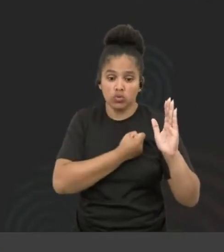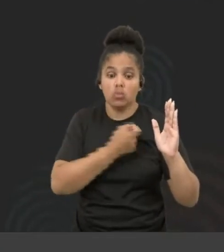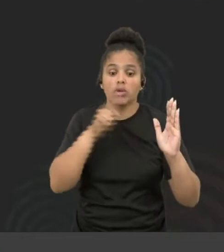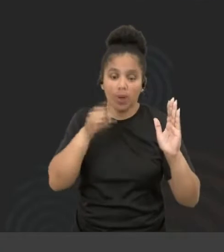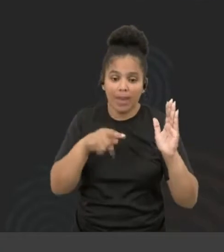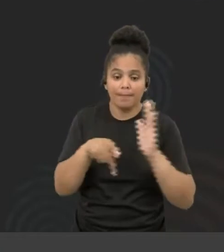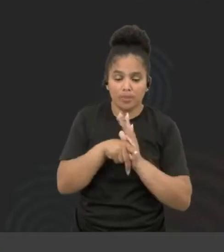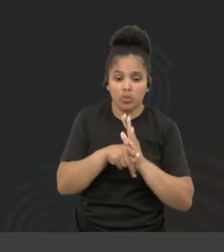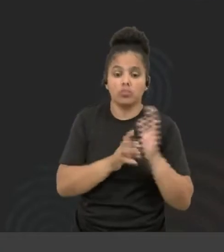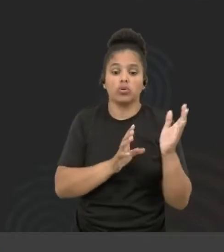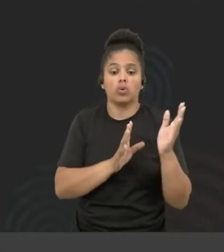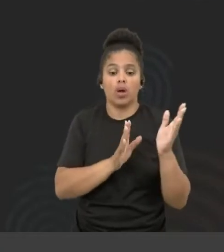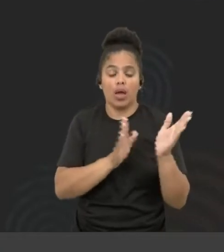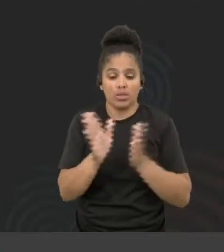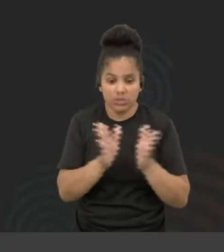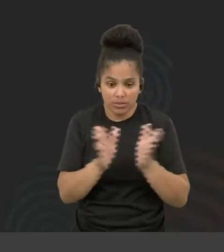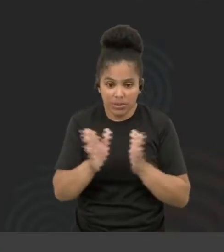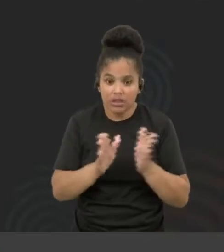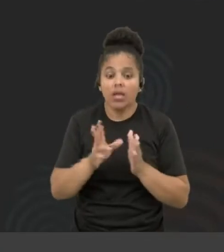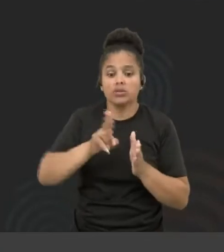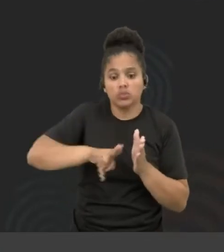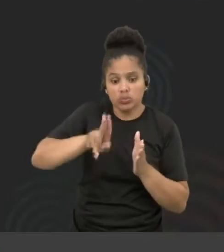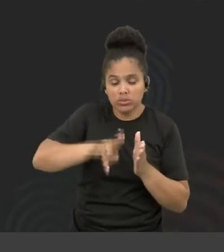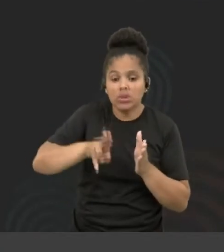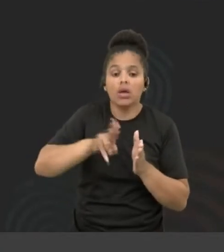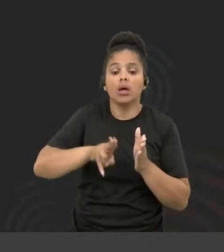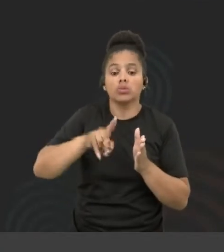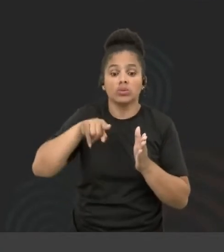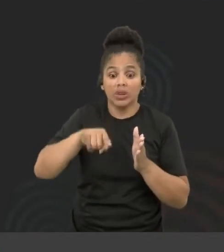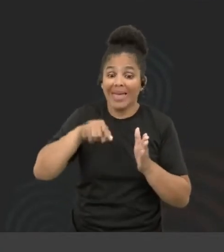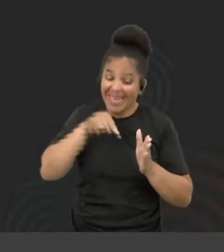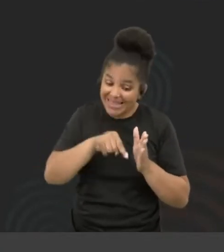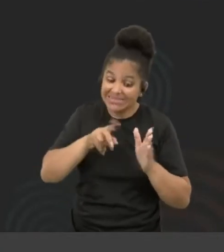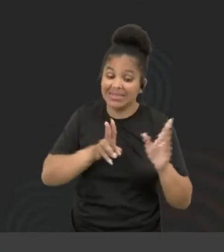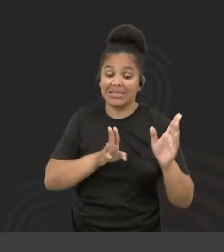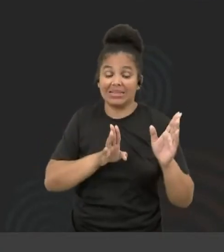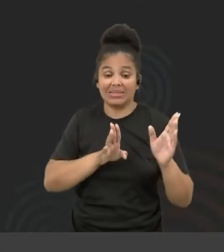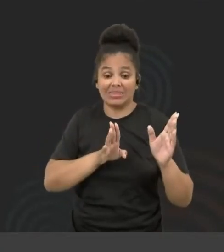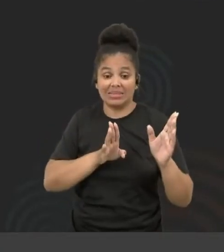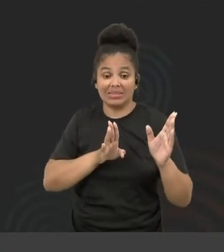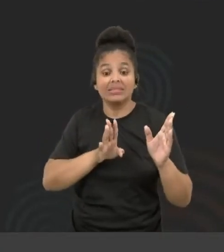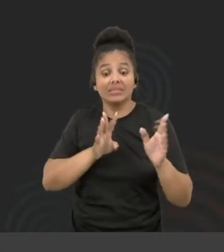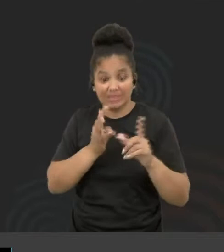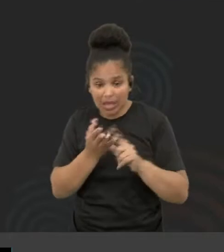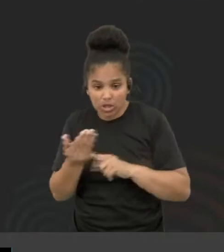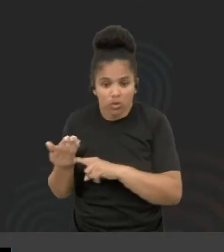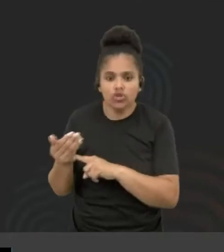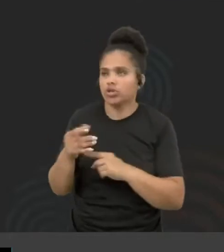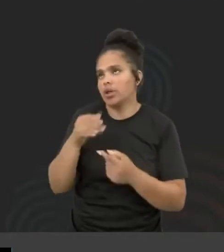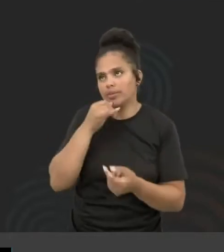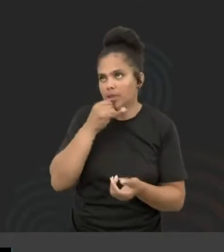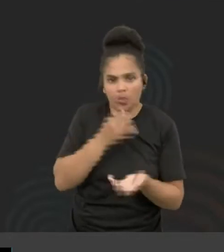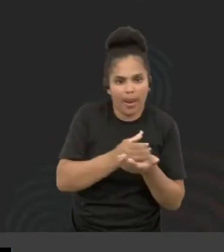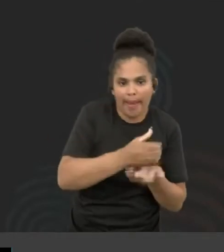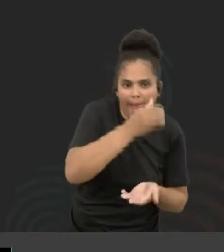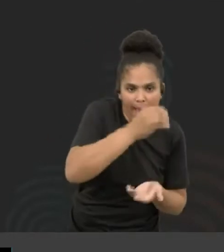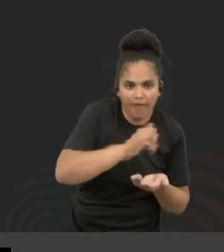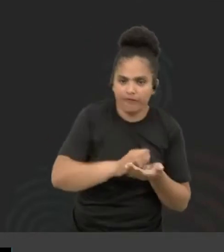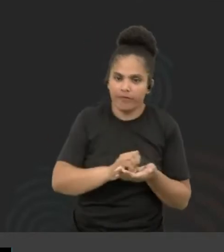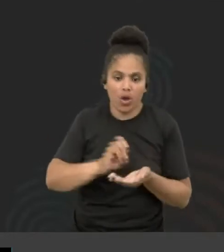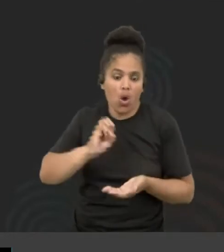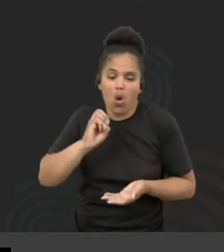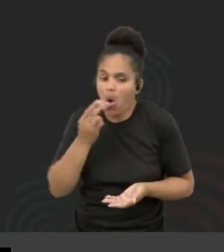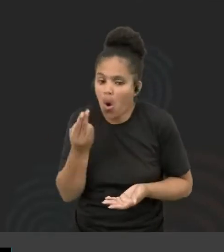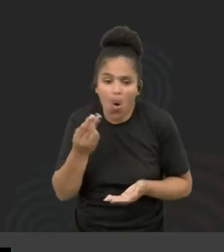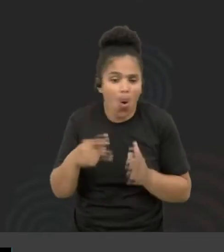É sim usando a tecnologia a favor das pessoas e seja essa tecnologia a garrafa, seja essa tecnologia a